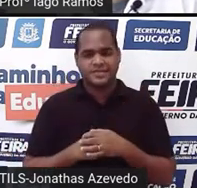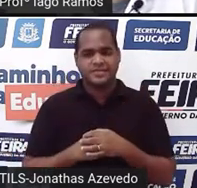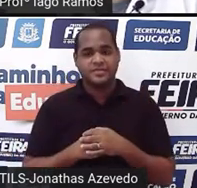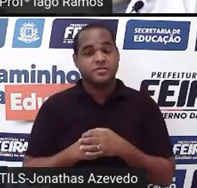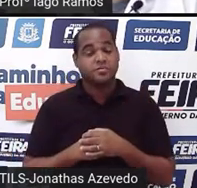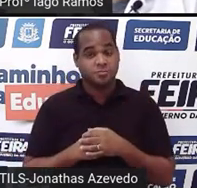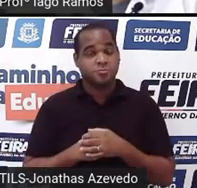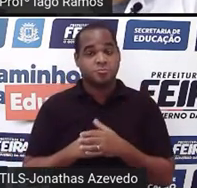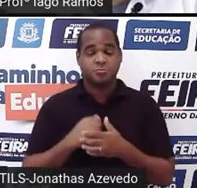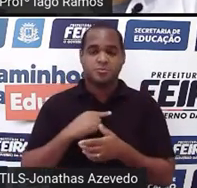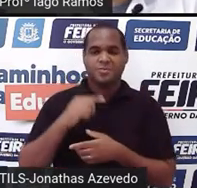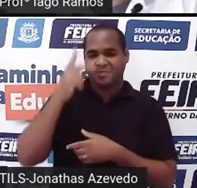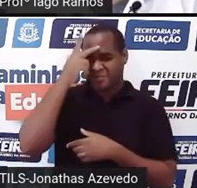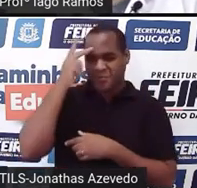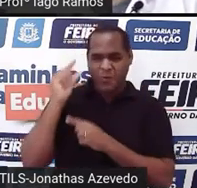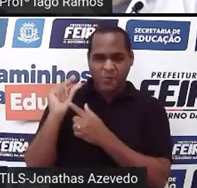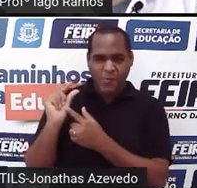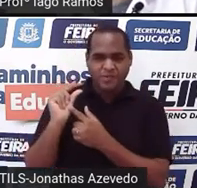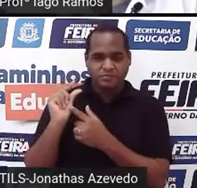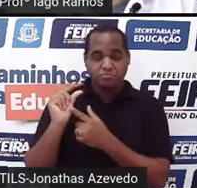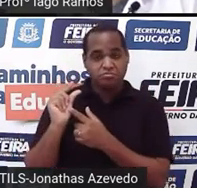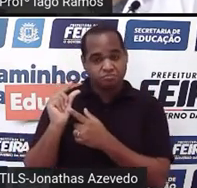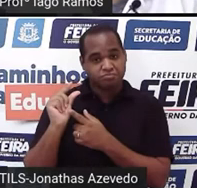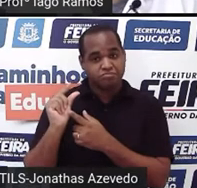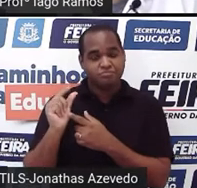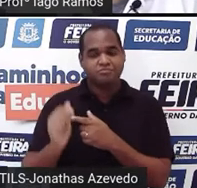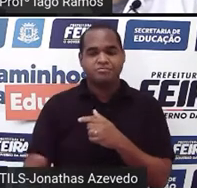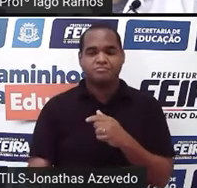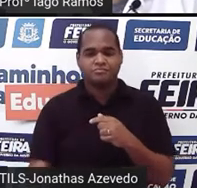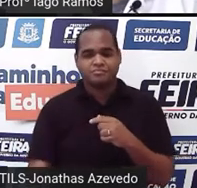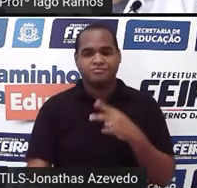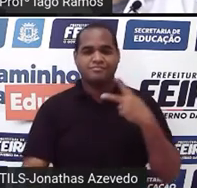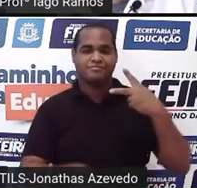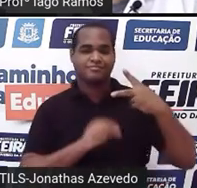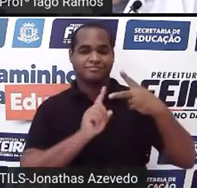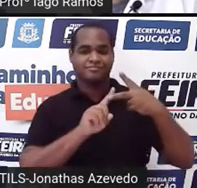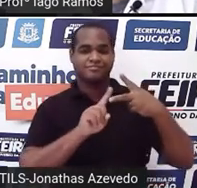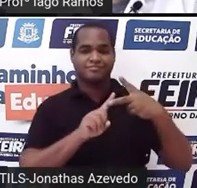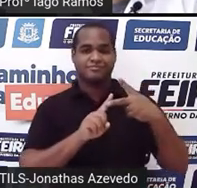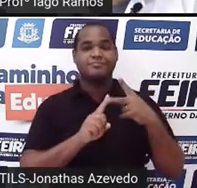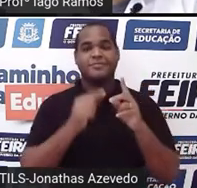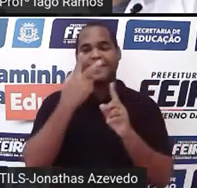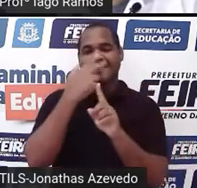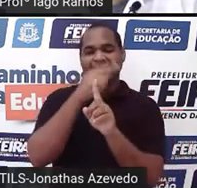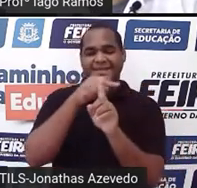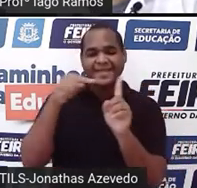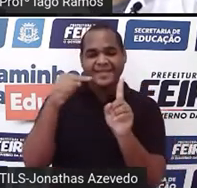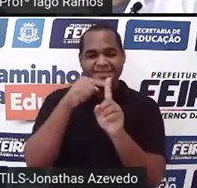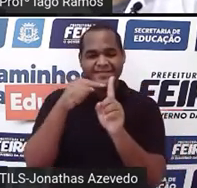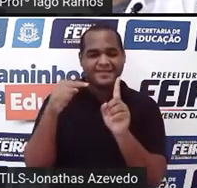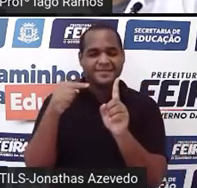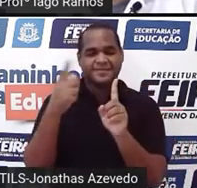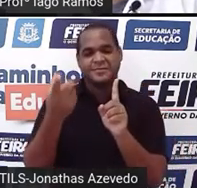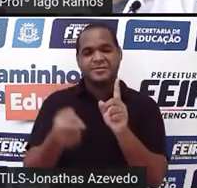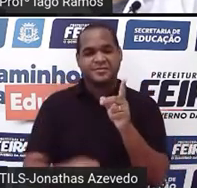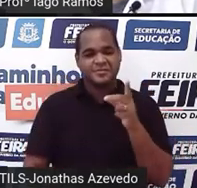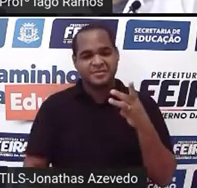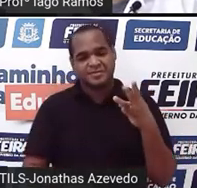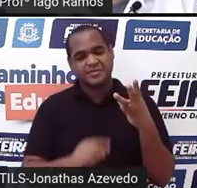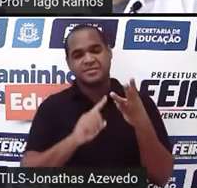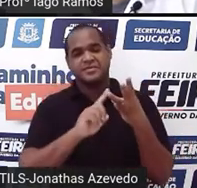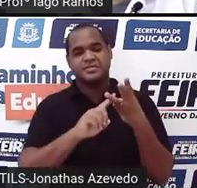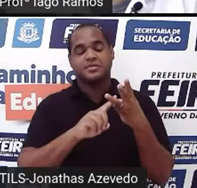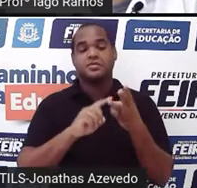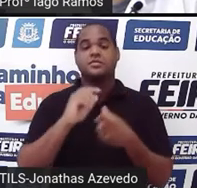Corresponde à minoria, está no item A, corresponde à metade, está no item B, ou